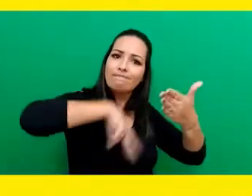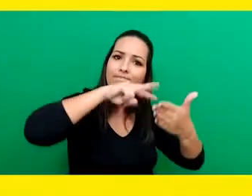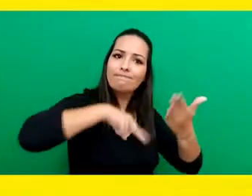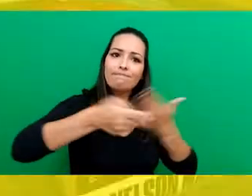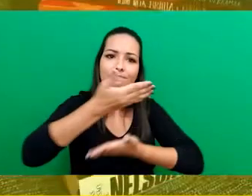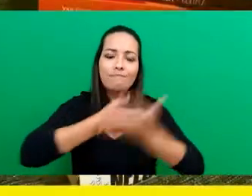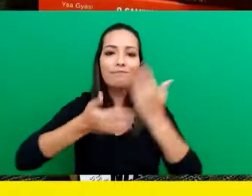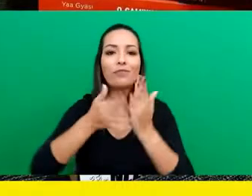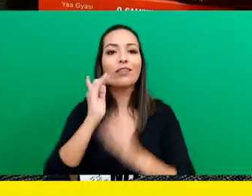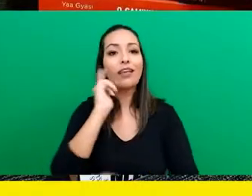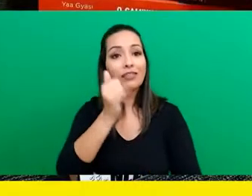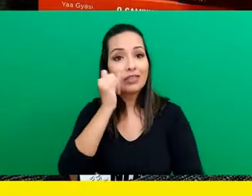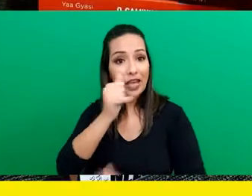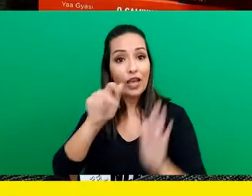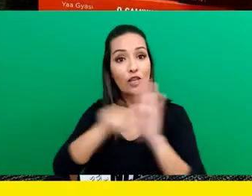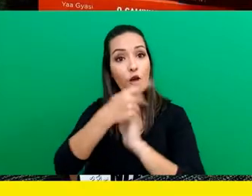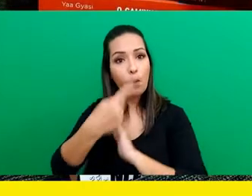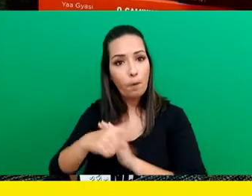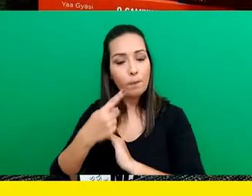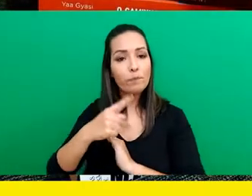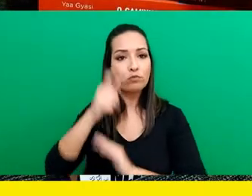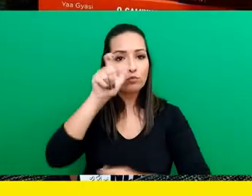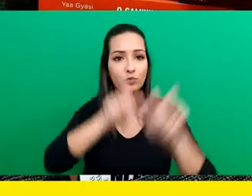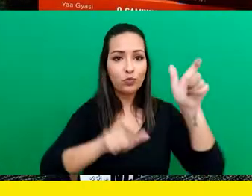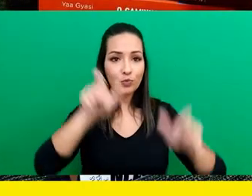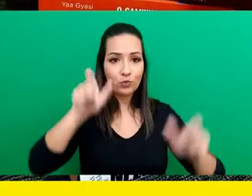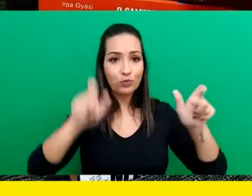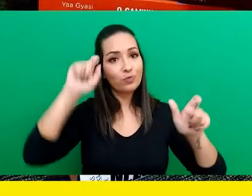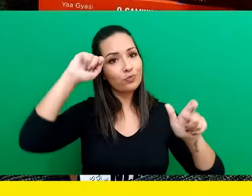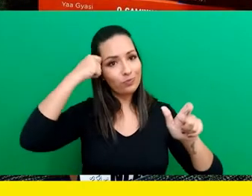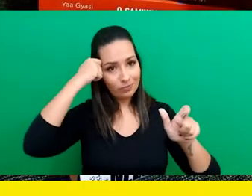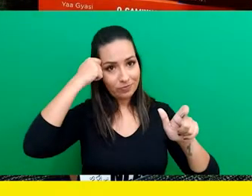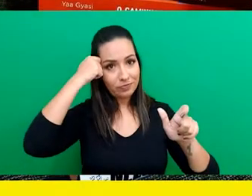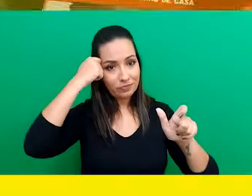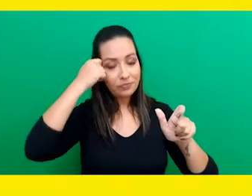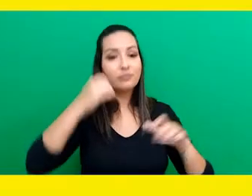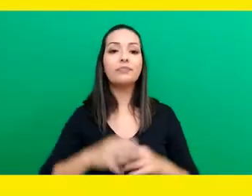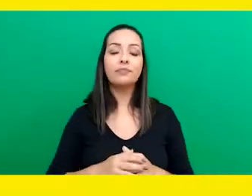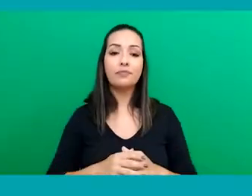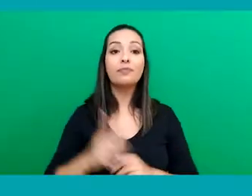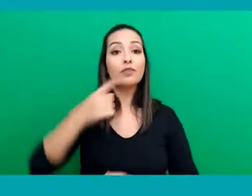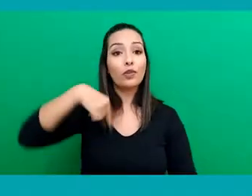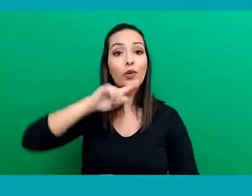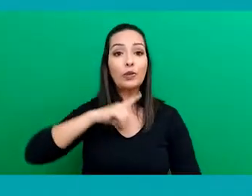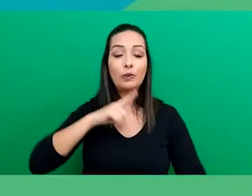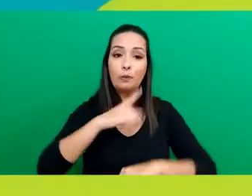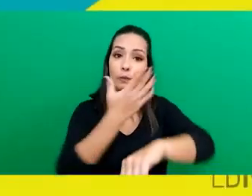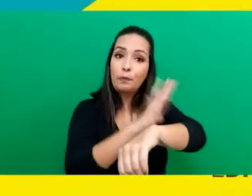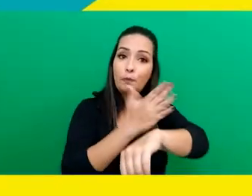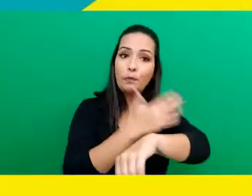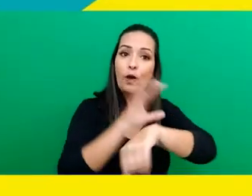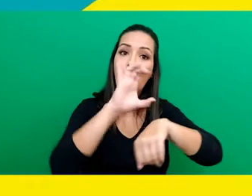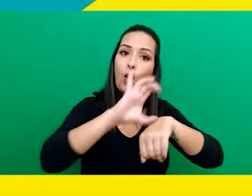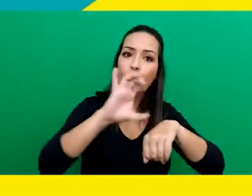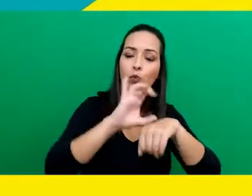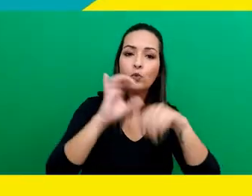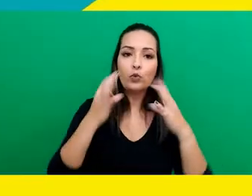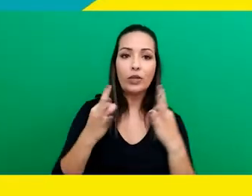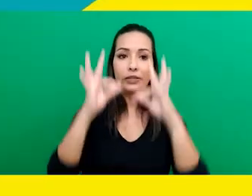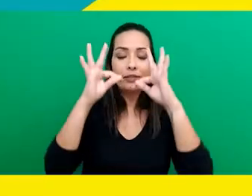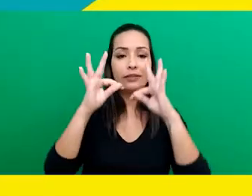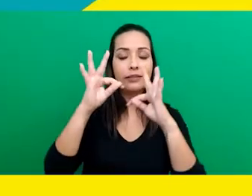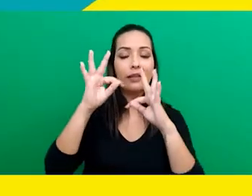leituras a partir de narrativas construídas por autores negros, de forma itinerante. Colocamos em prática o curso de